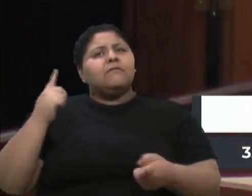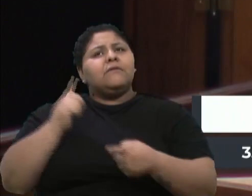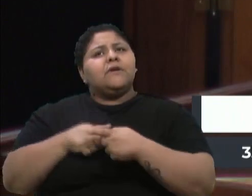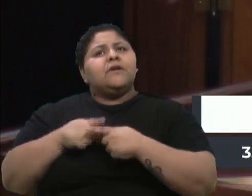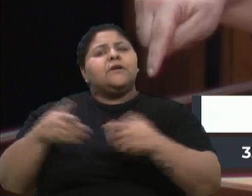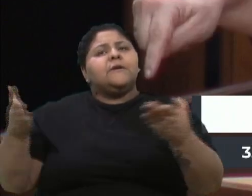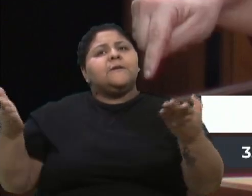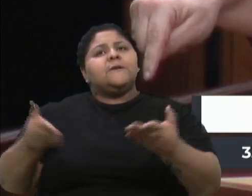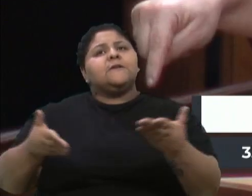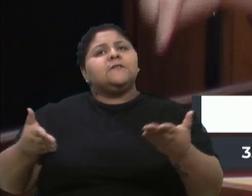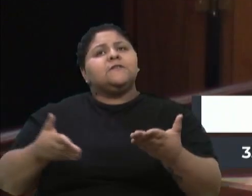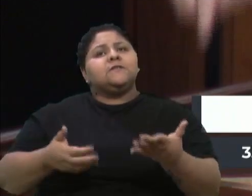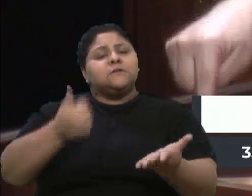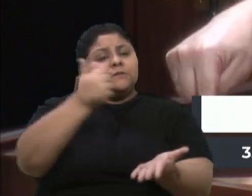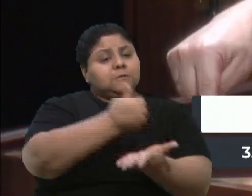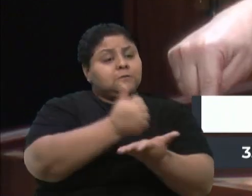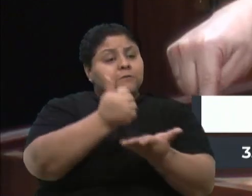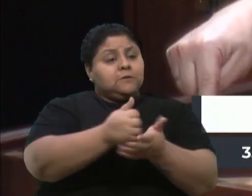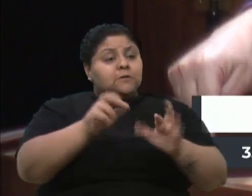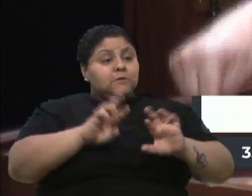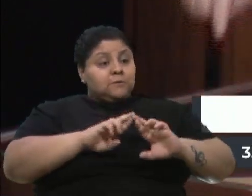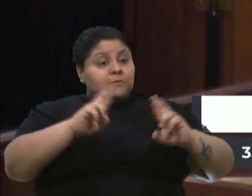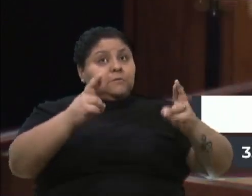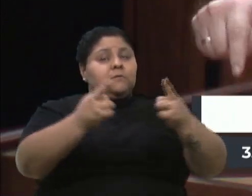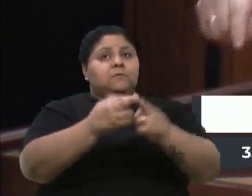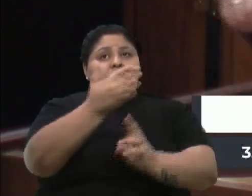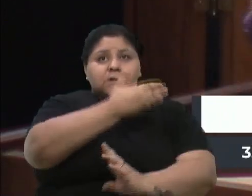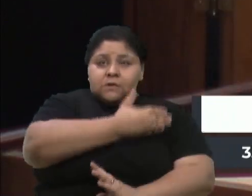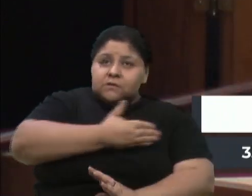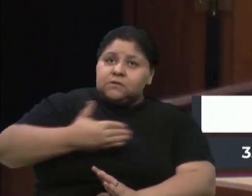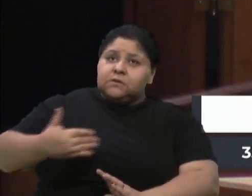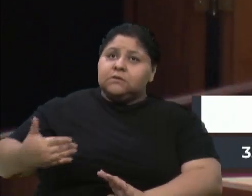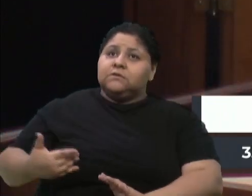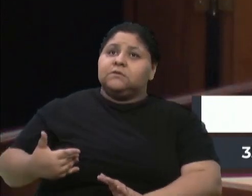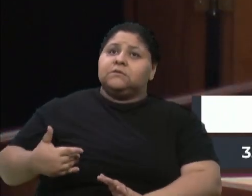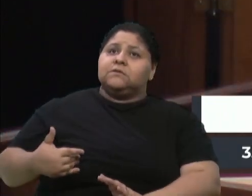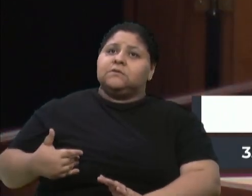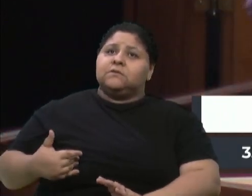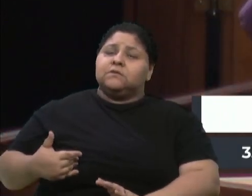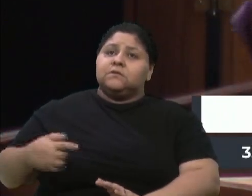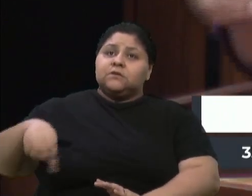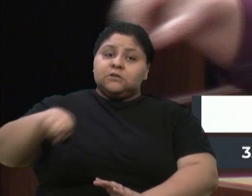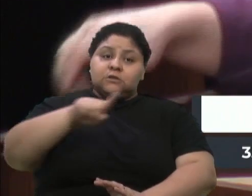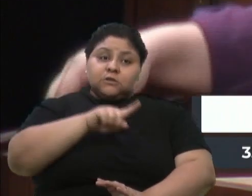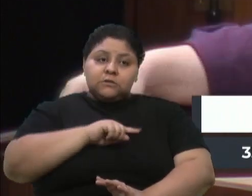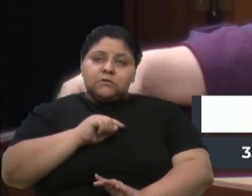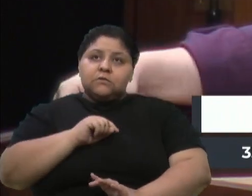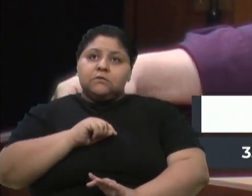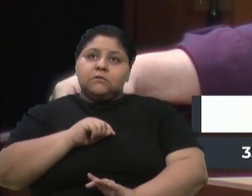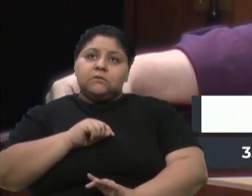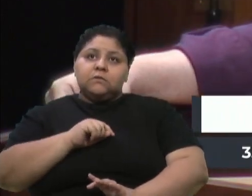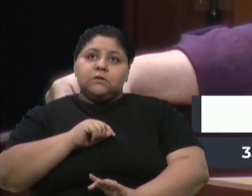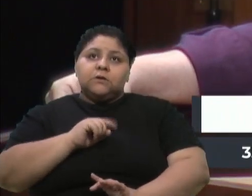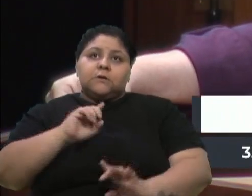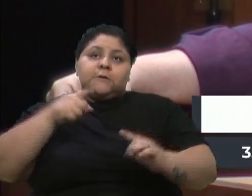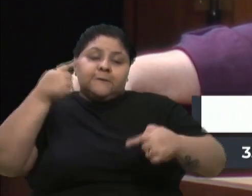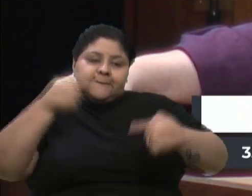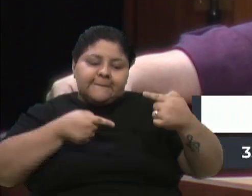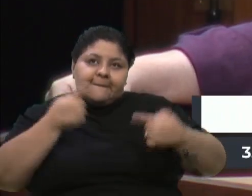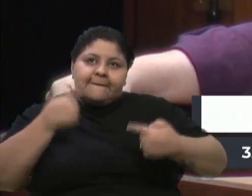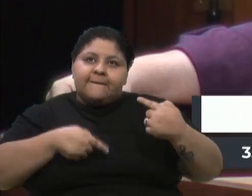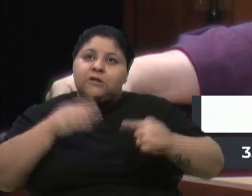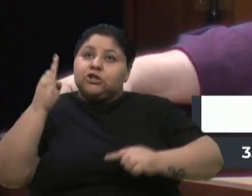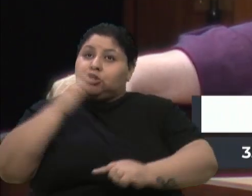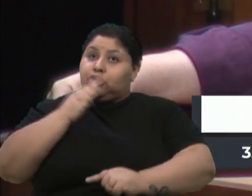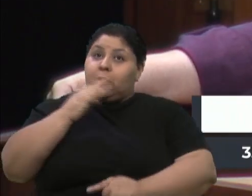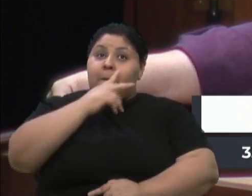agora já está marcada uma reunião, uma reunião pública, para nós debatermos de imediato as